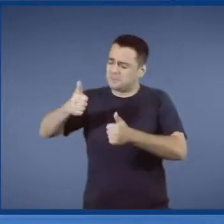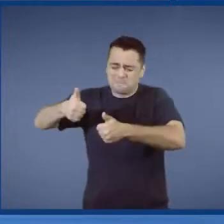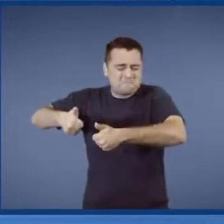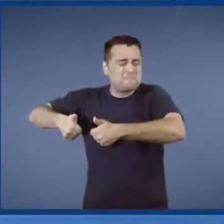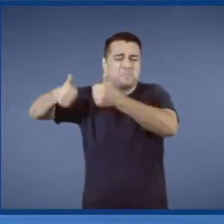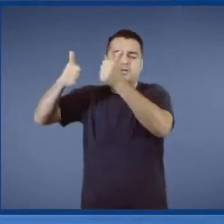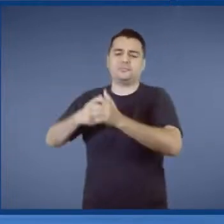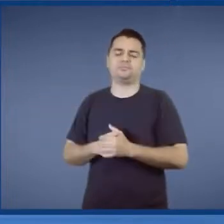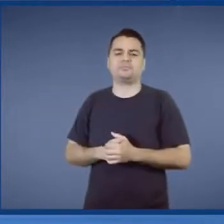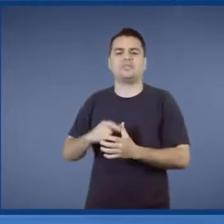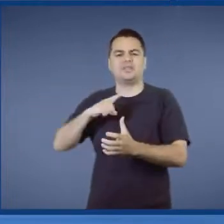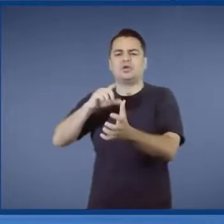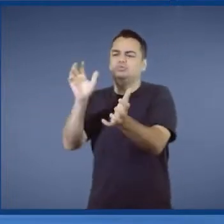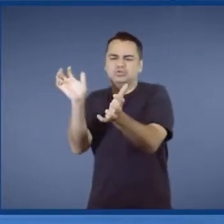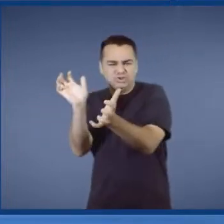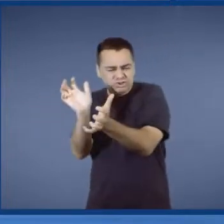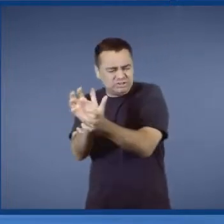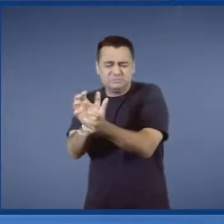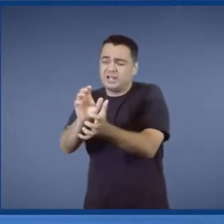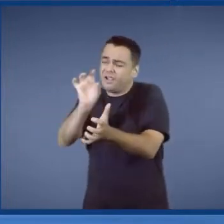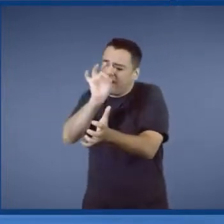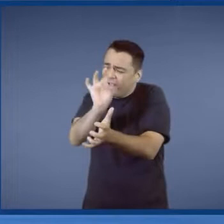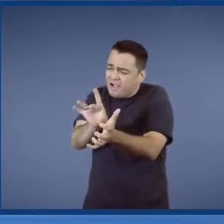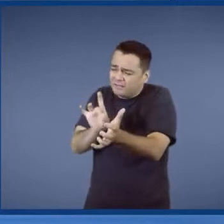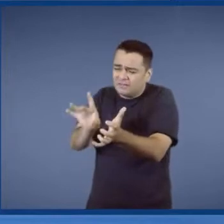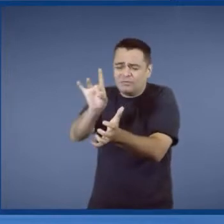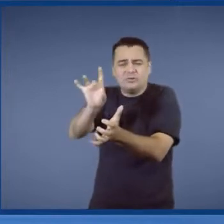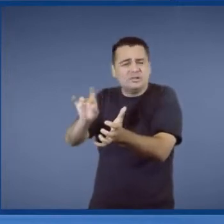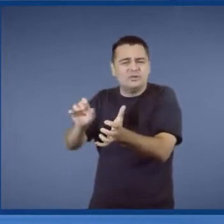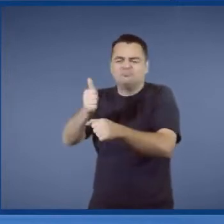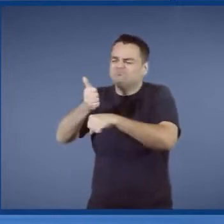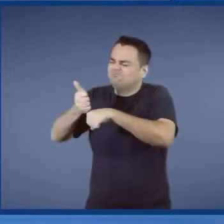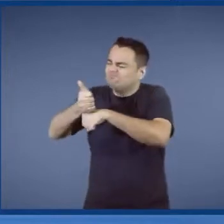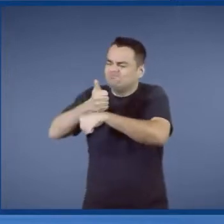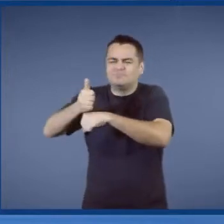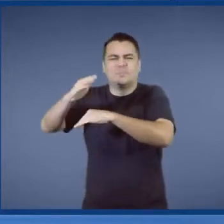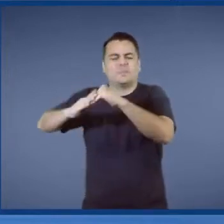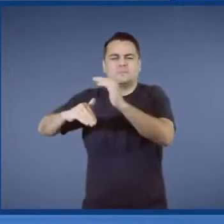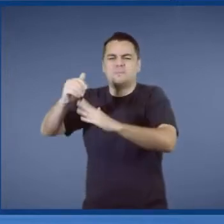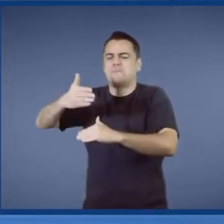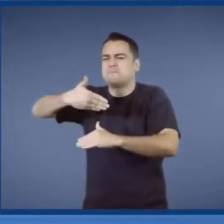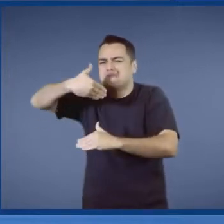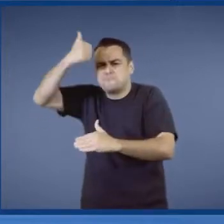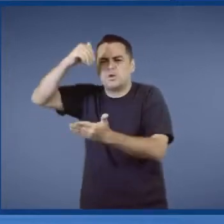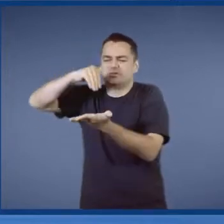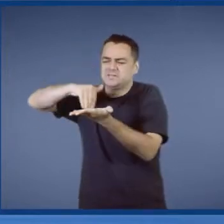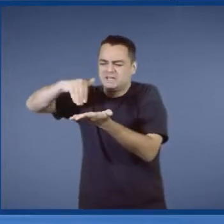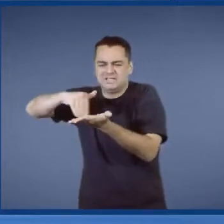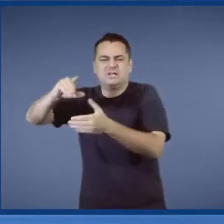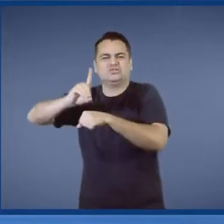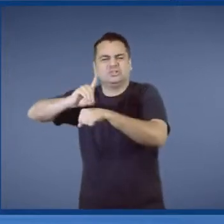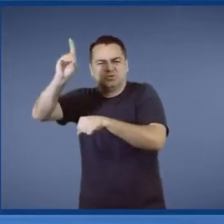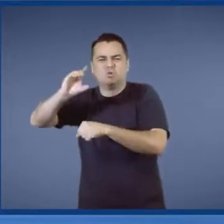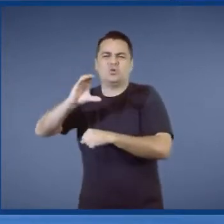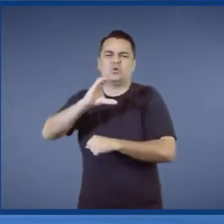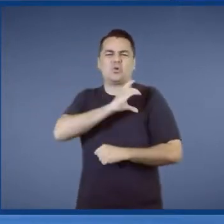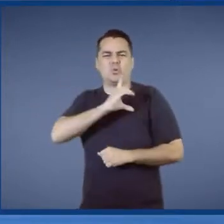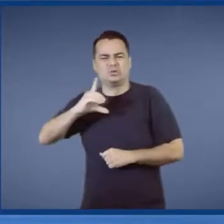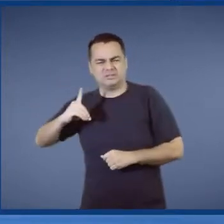É um time de craques, sim. Eu tenho os melhores secretários, os melhores diretores, os melhores coordenadores.